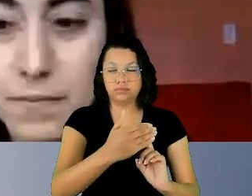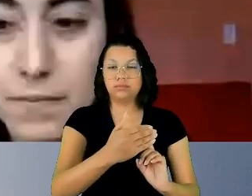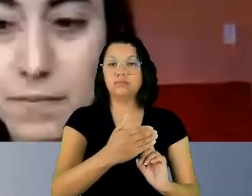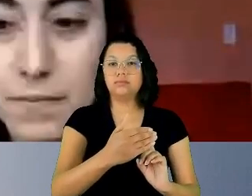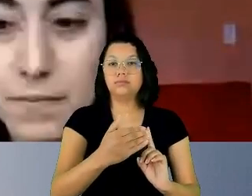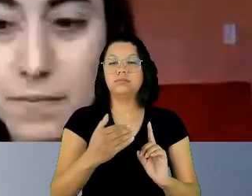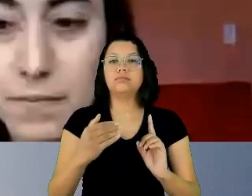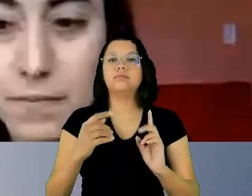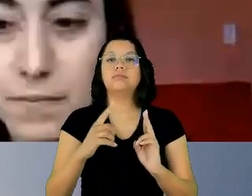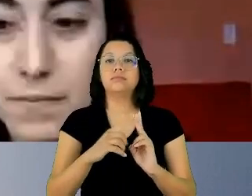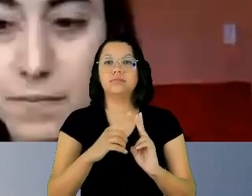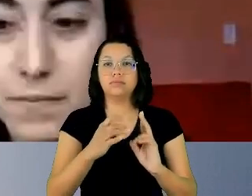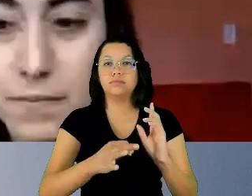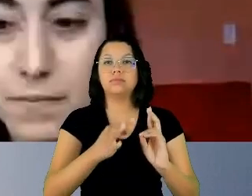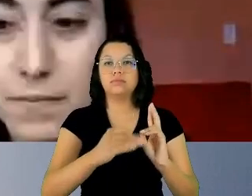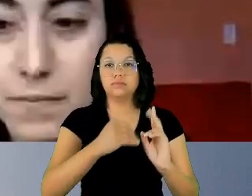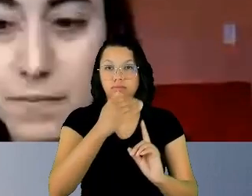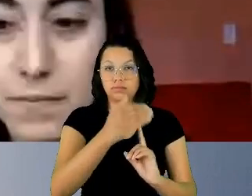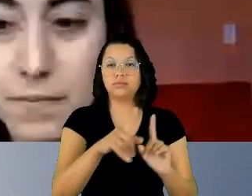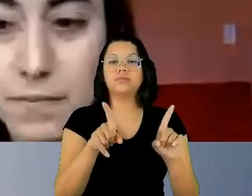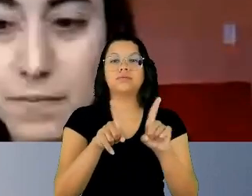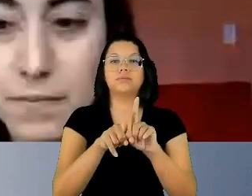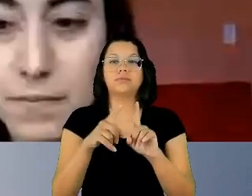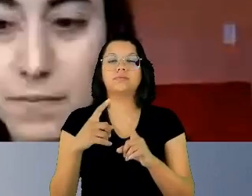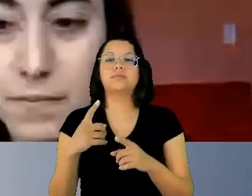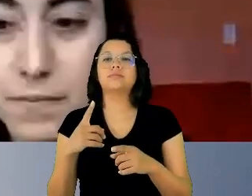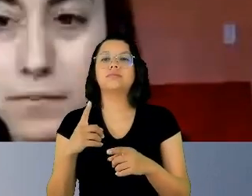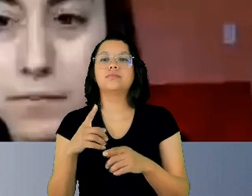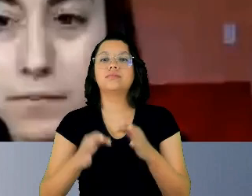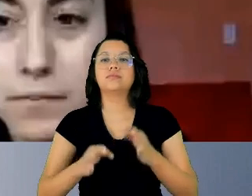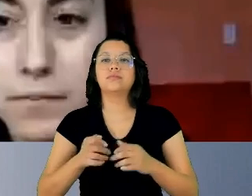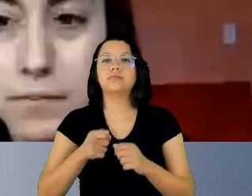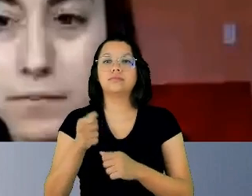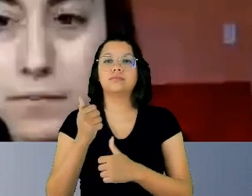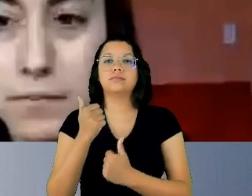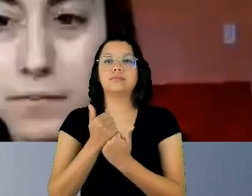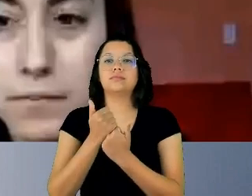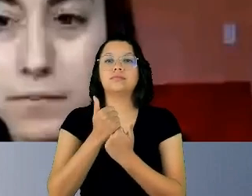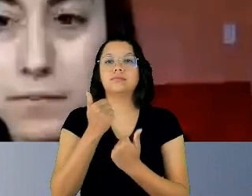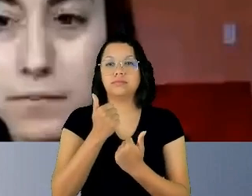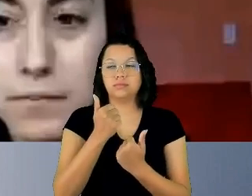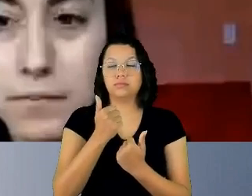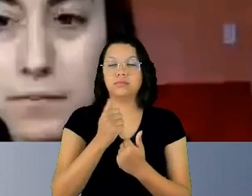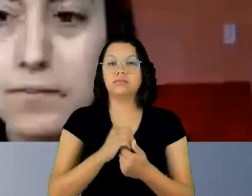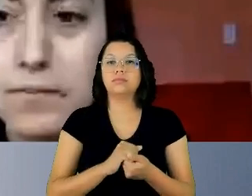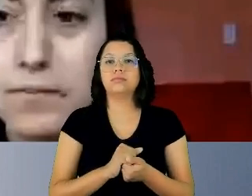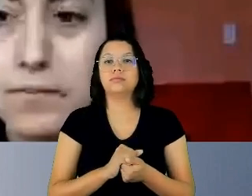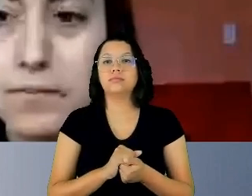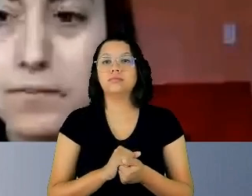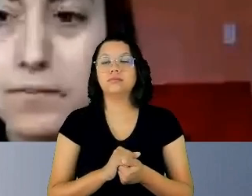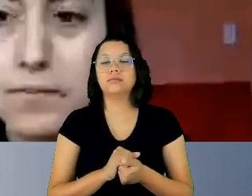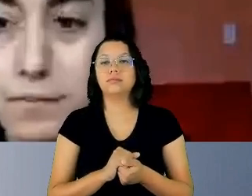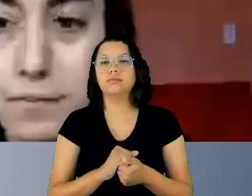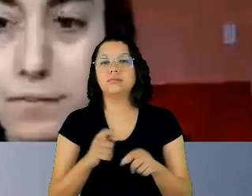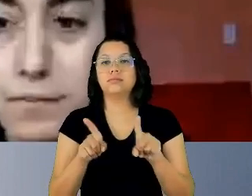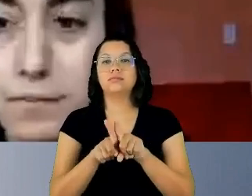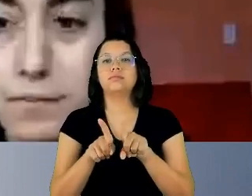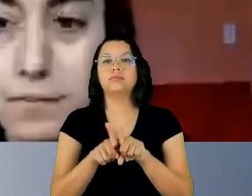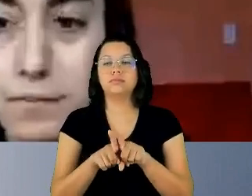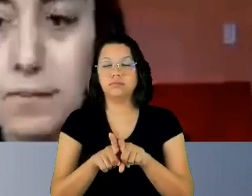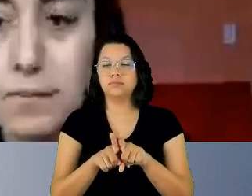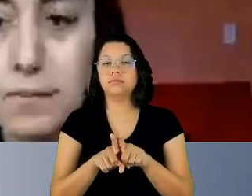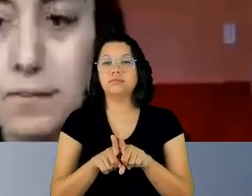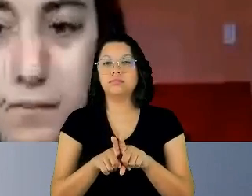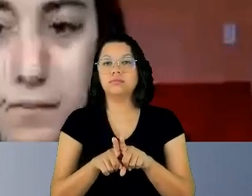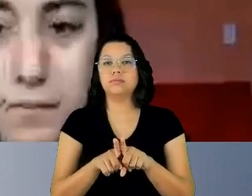da desembargadora Inês Virginia, da Juiz Auxiliar da Presidência, a doutora Raiklé Baldresca e da doutora Olga